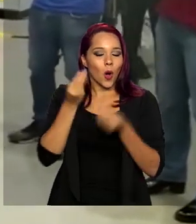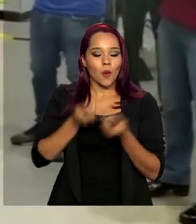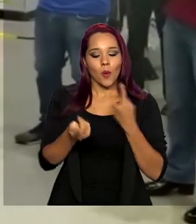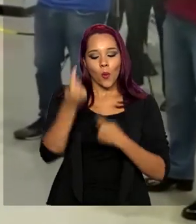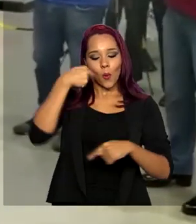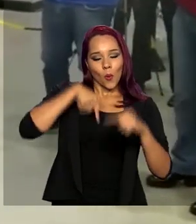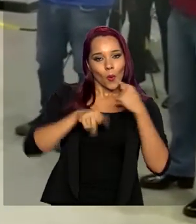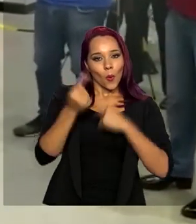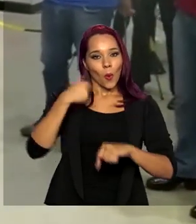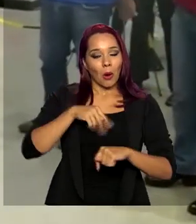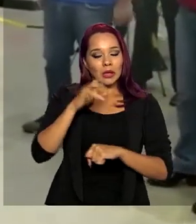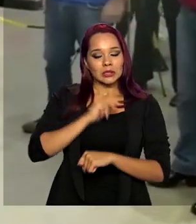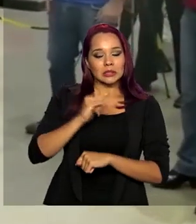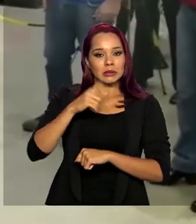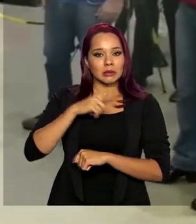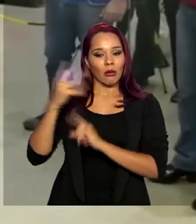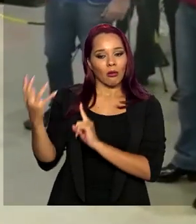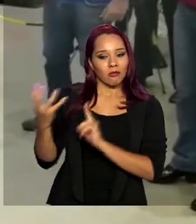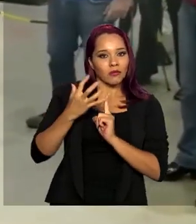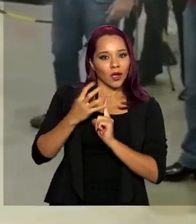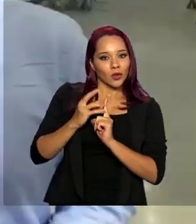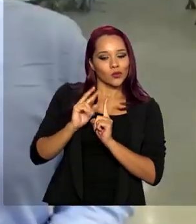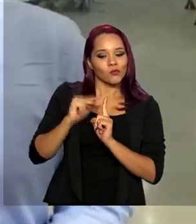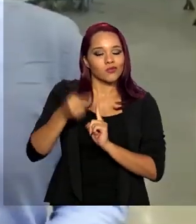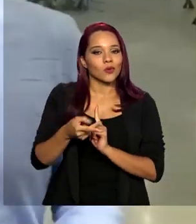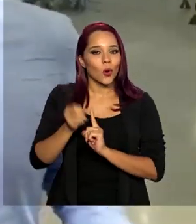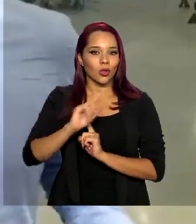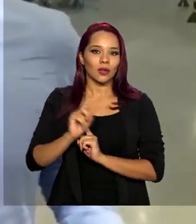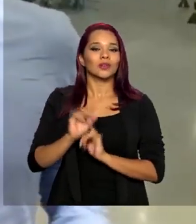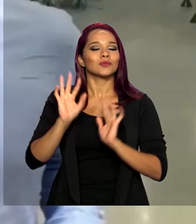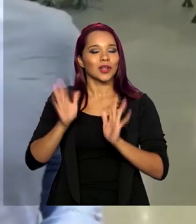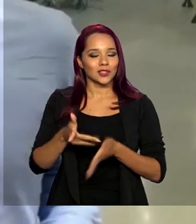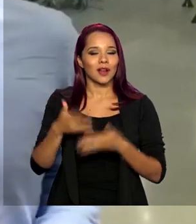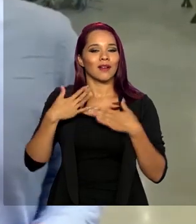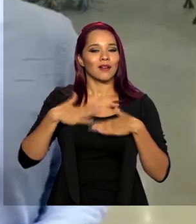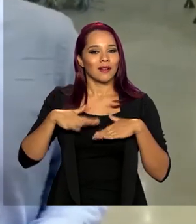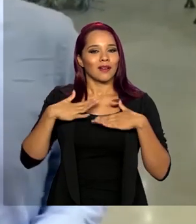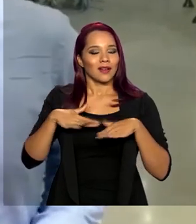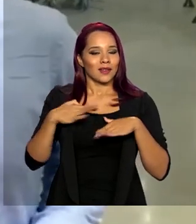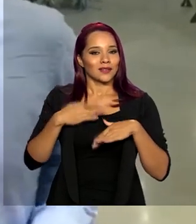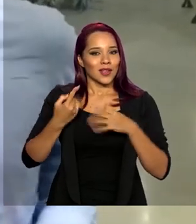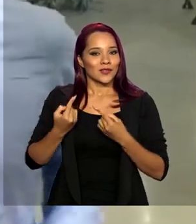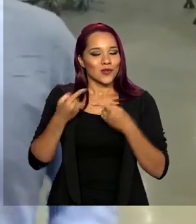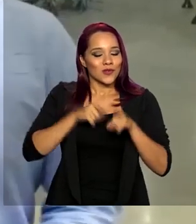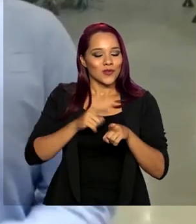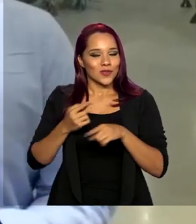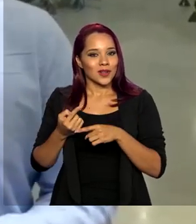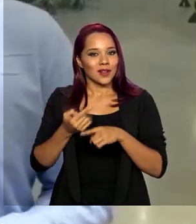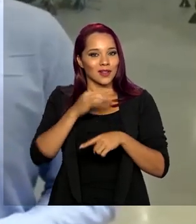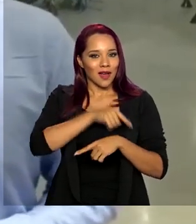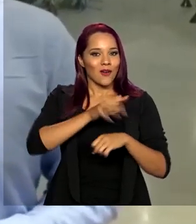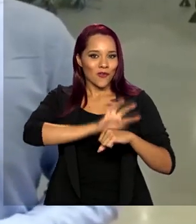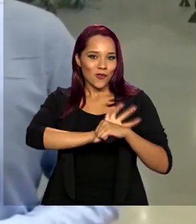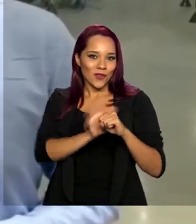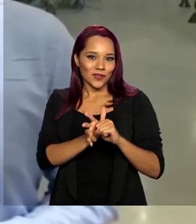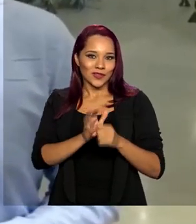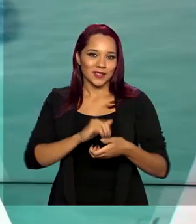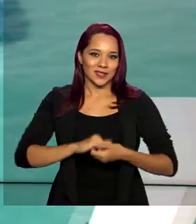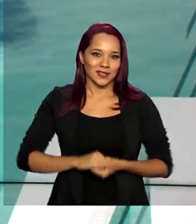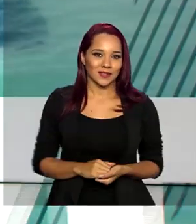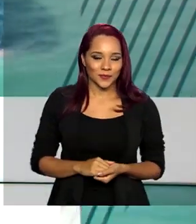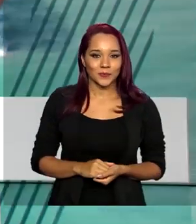reage, se haverá efeitos colaterais. Mas já é um alento nessa luta contra a Covid-19.